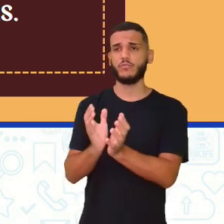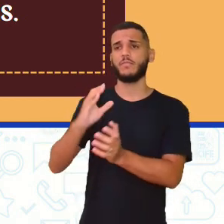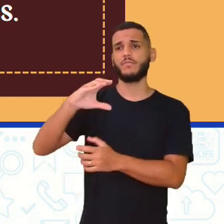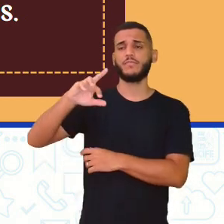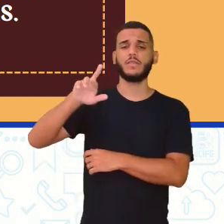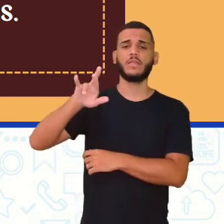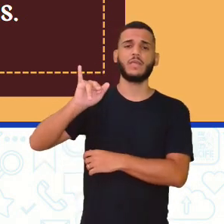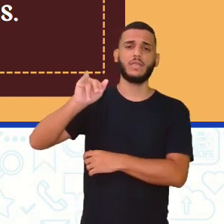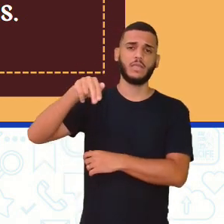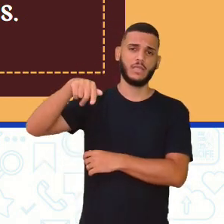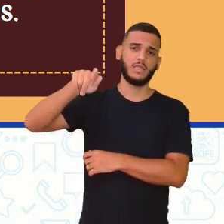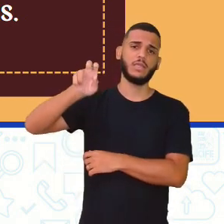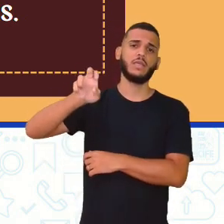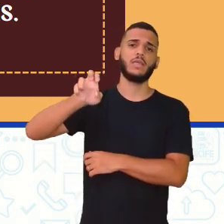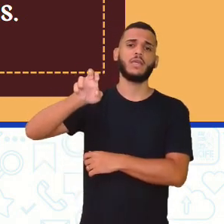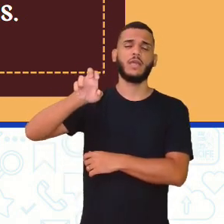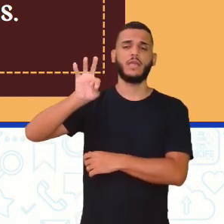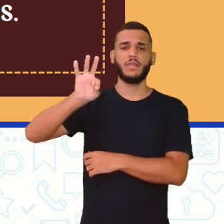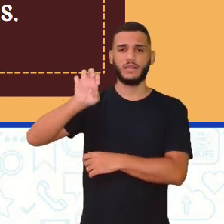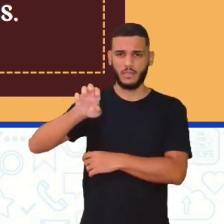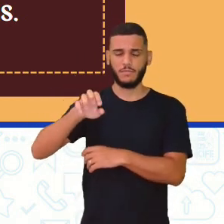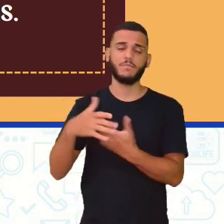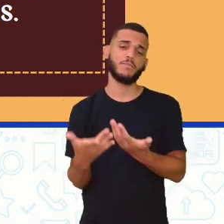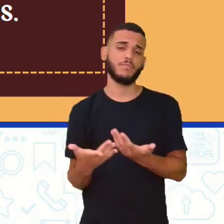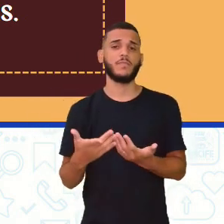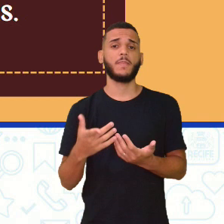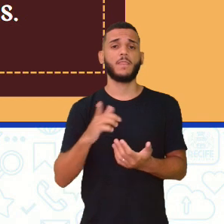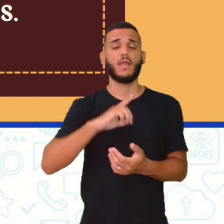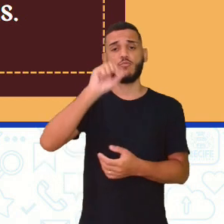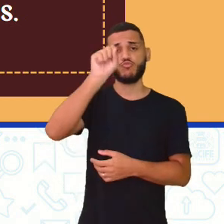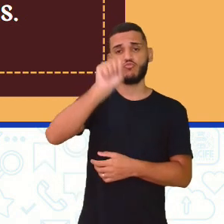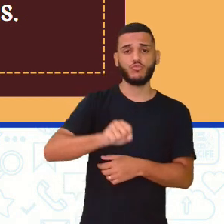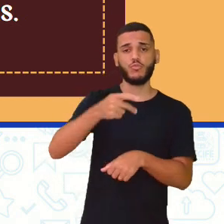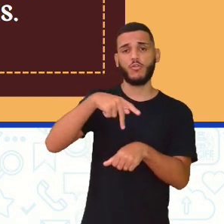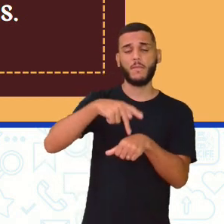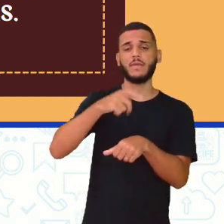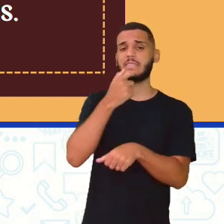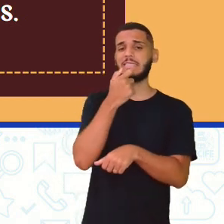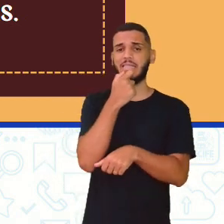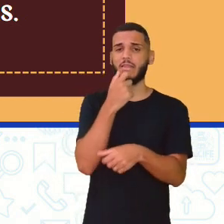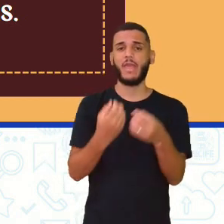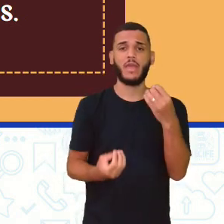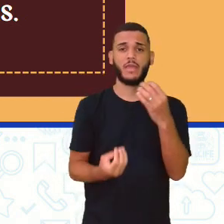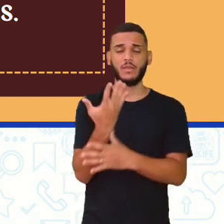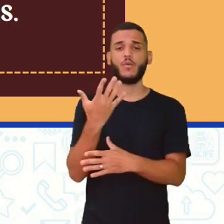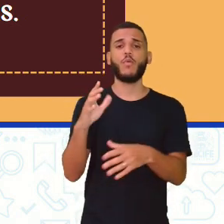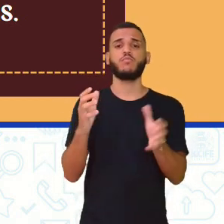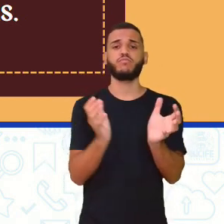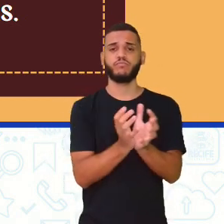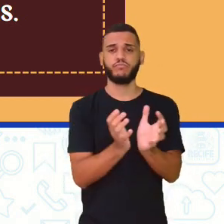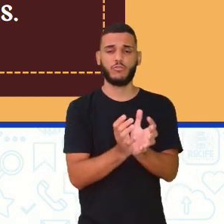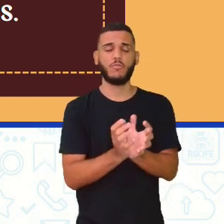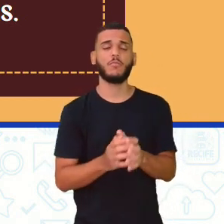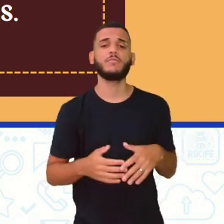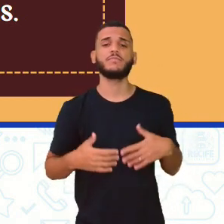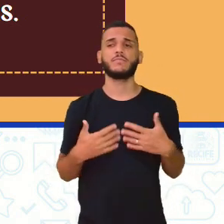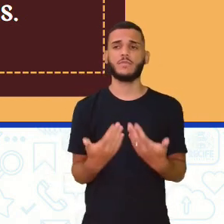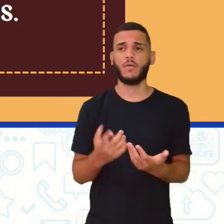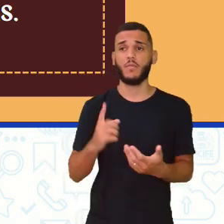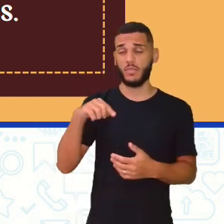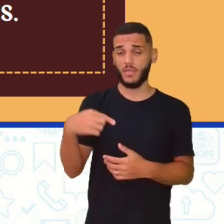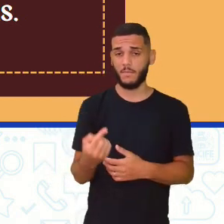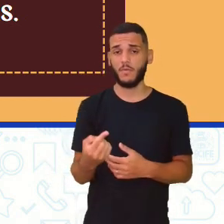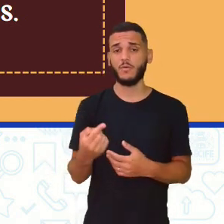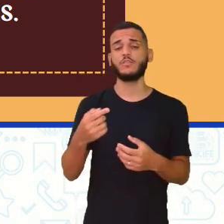Hambledon, né, lá no sul da Inglaterra. Então, vejam aí, 1750 e depois, em